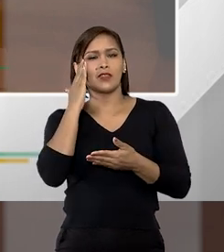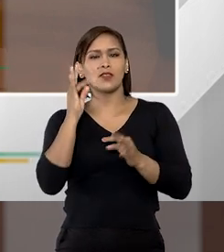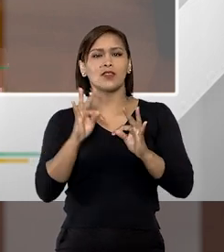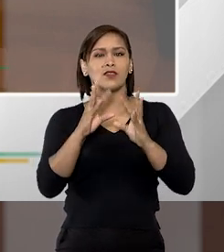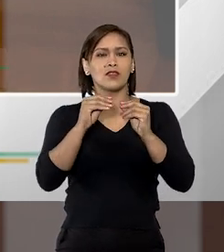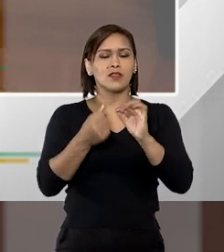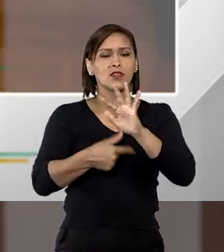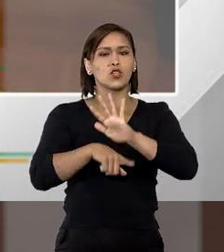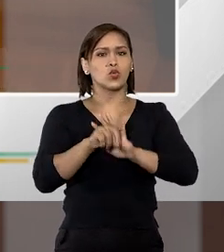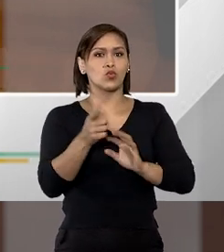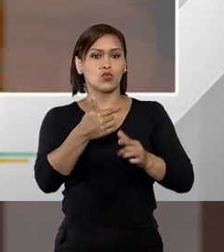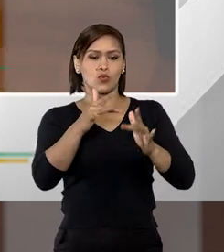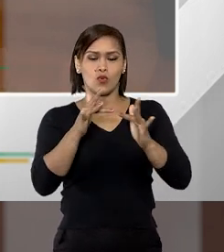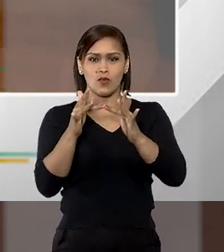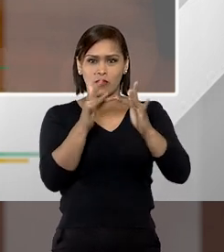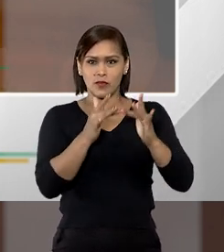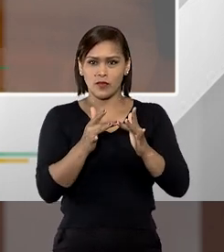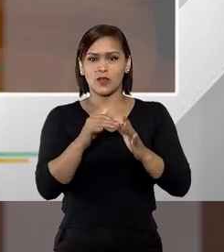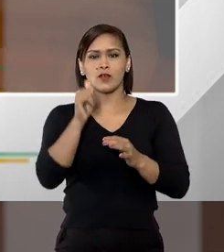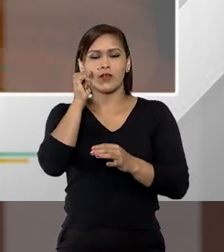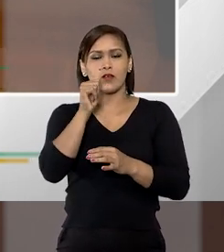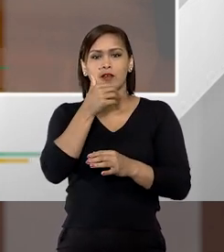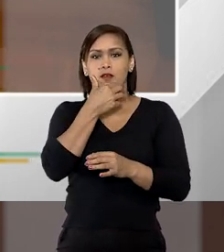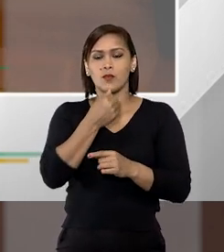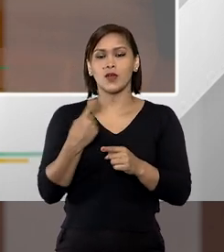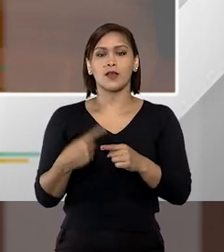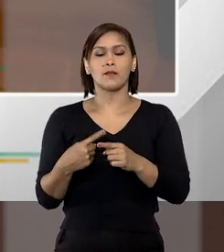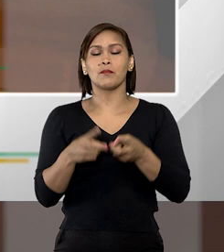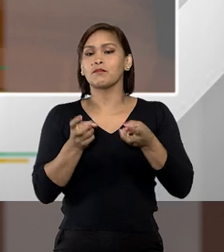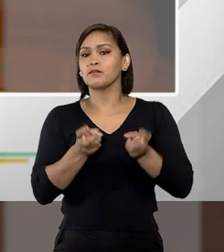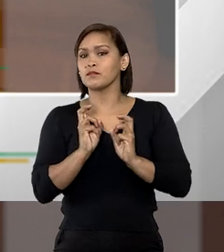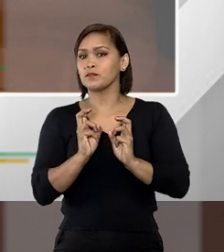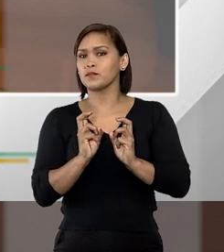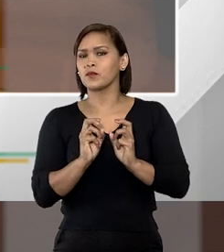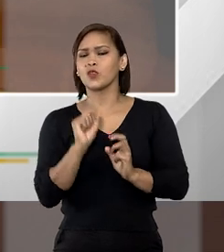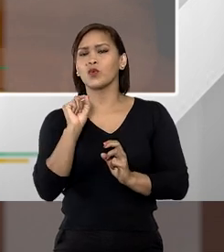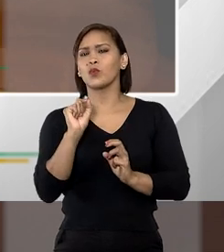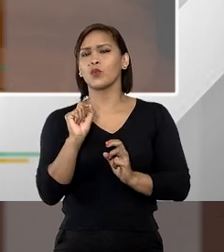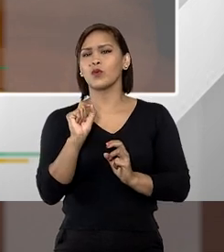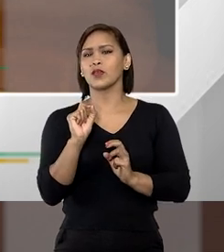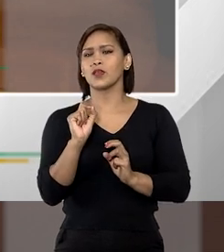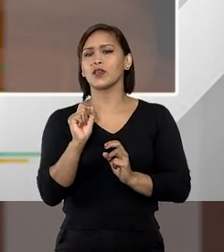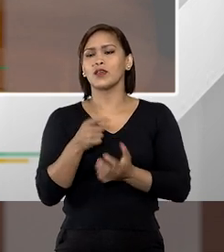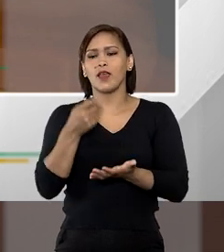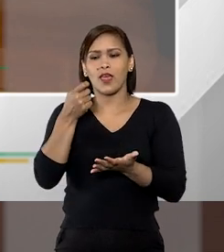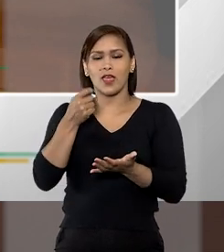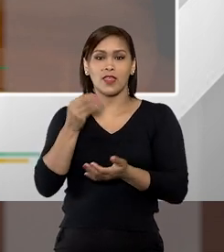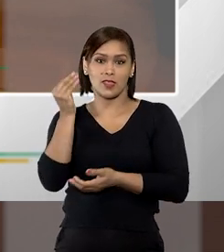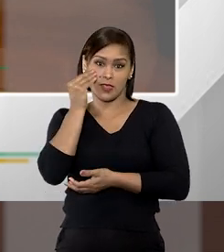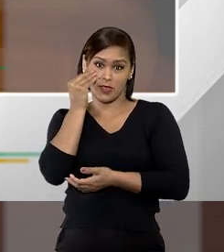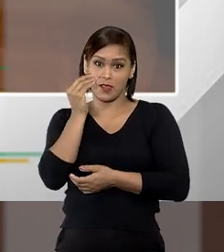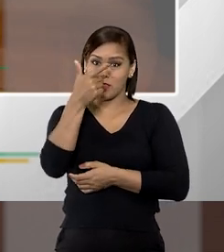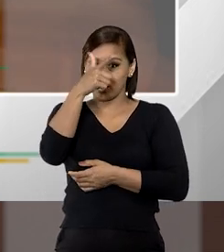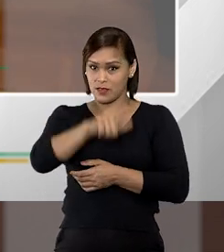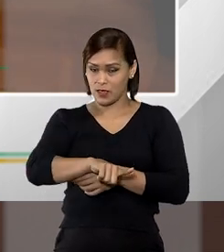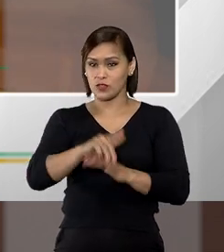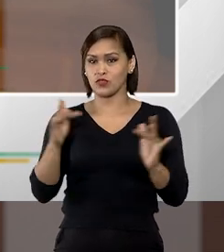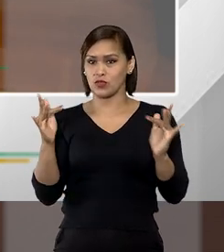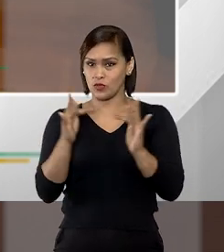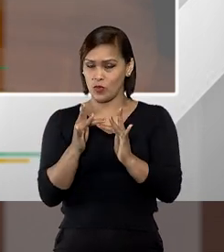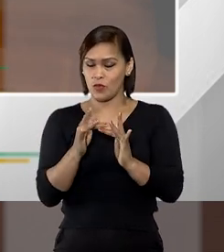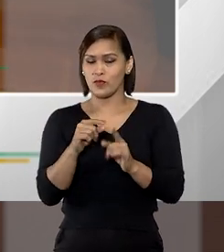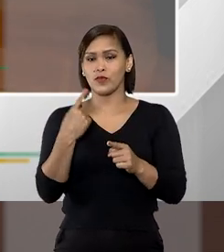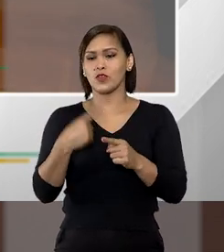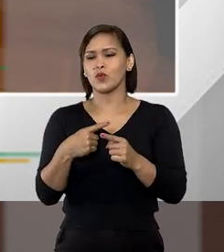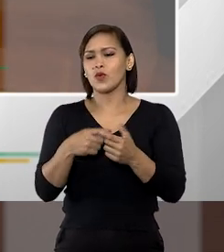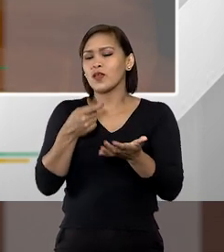situações de relacionamentos entre homens e mulheres para a gente perceber o que que é um ato de tentar reconquistar o outro e o que que é um